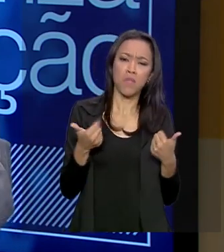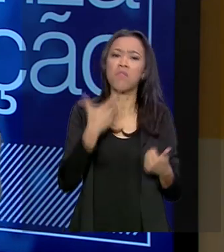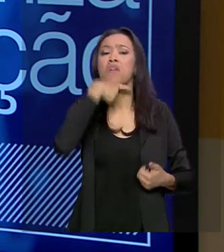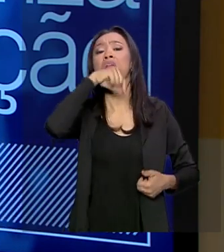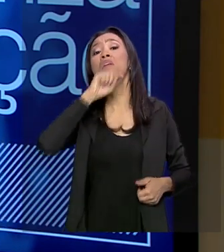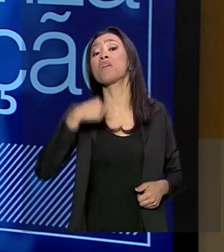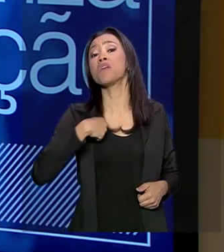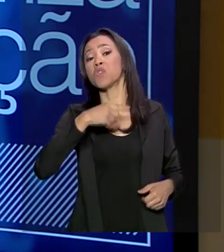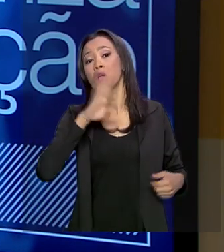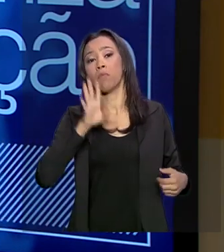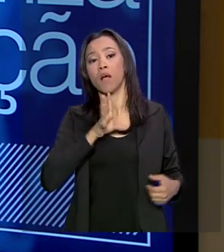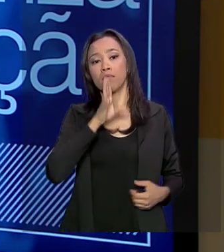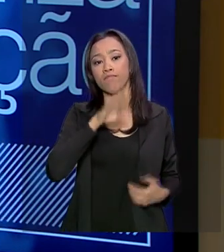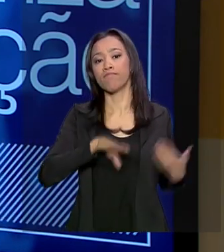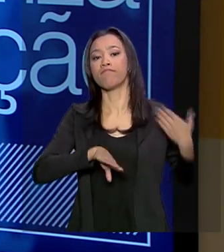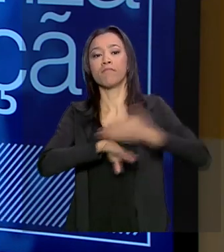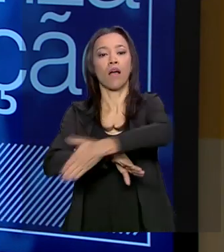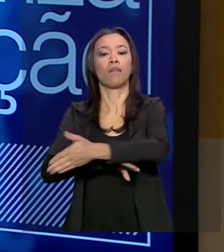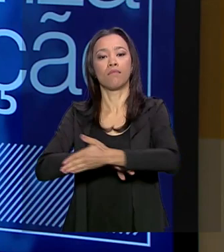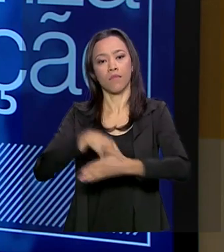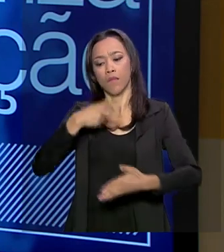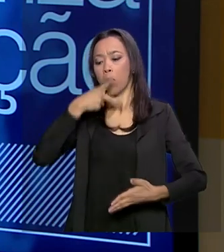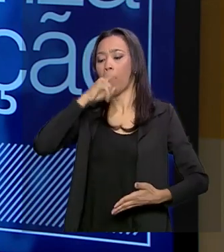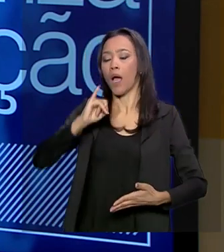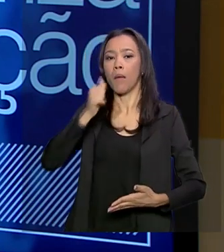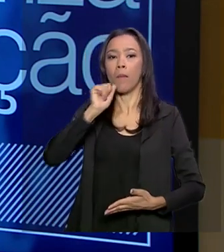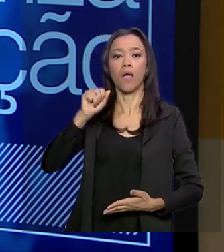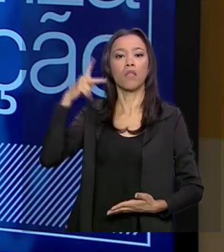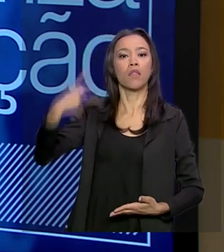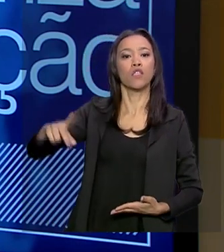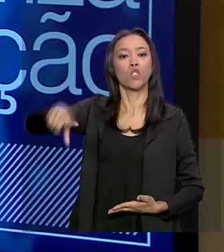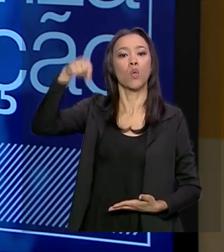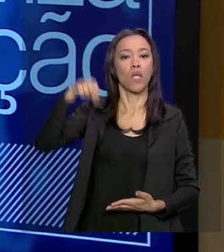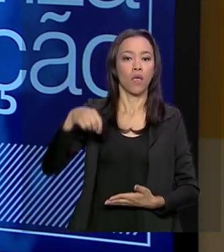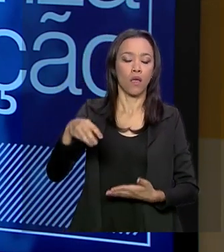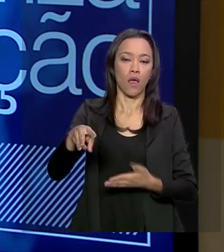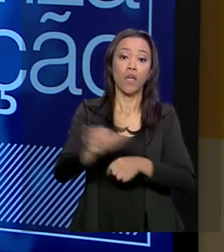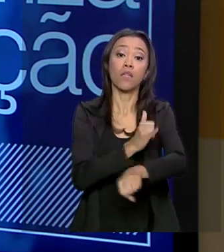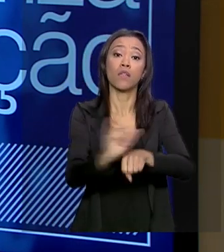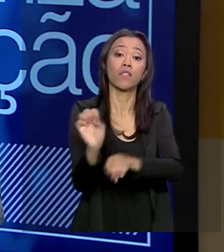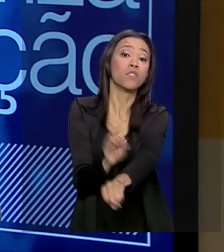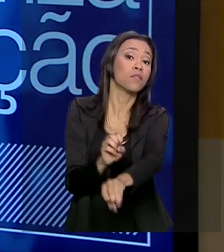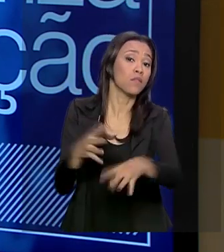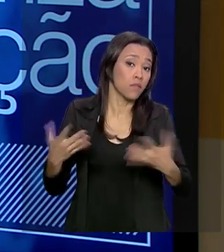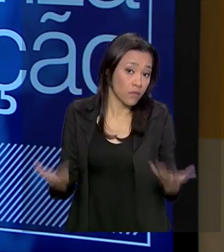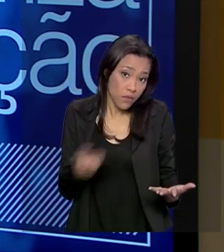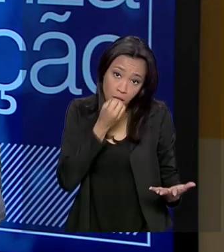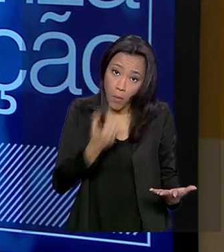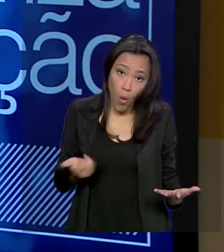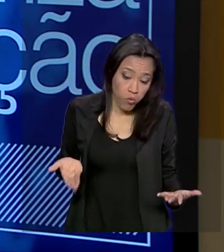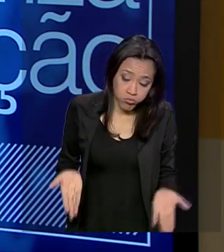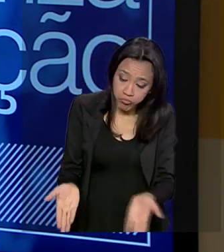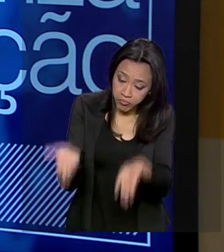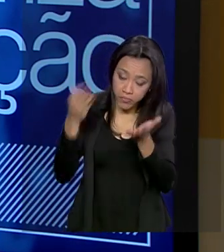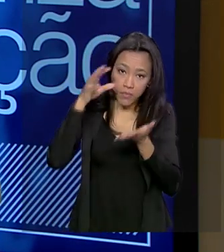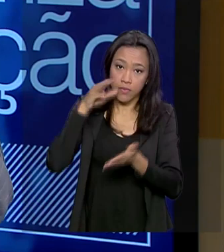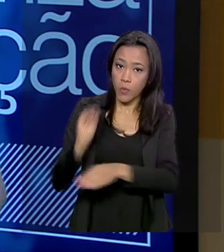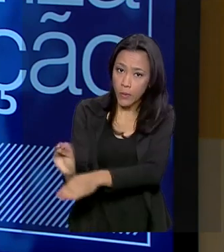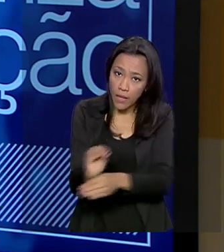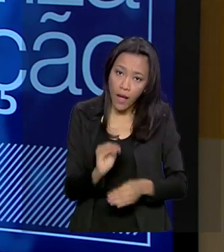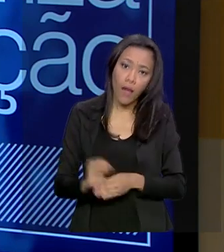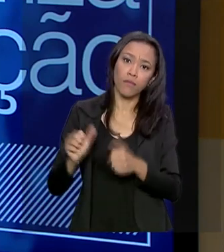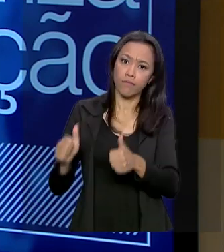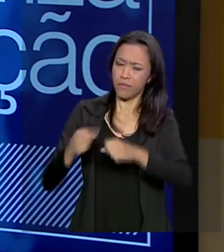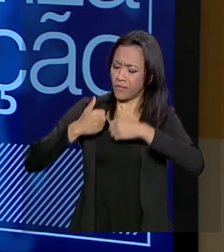sou eu para interferir na escolha de um pai ou de uma mãe quanto ao método educacional? Está tendo um bom desempenho, a criança está bem, está bem cuidada,